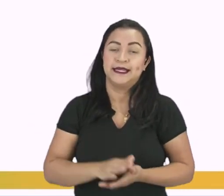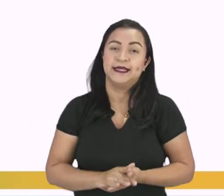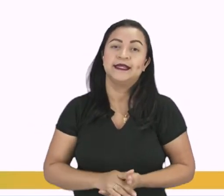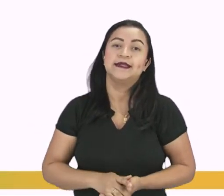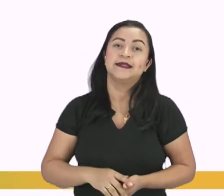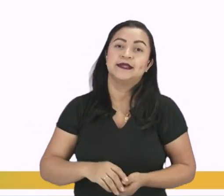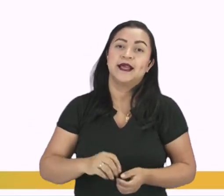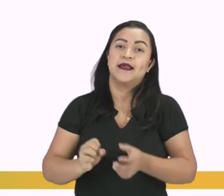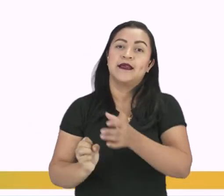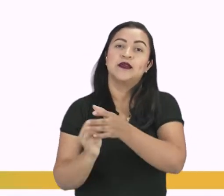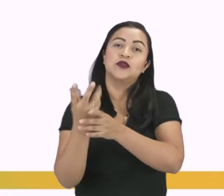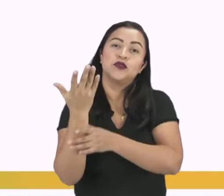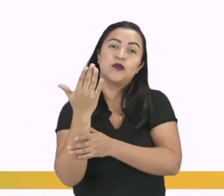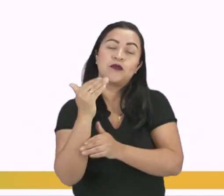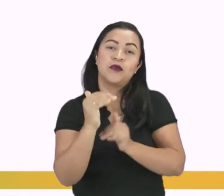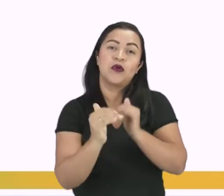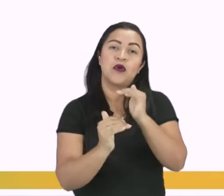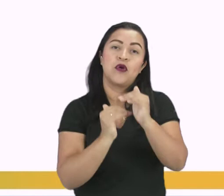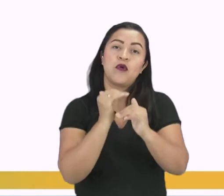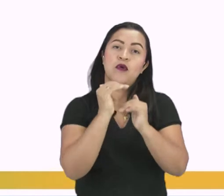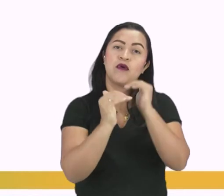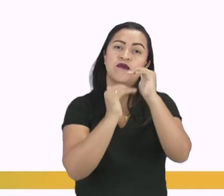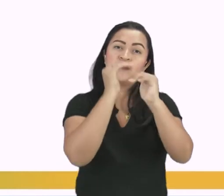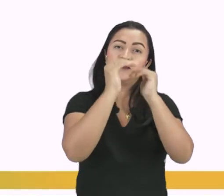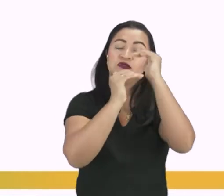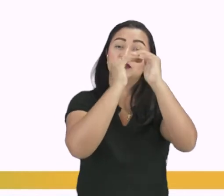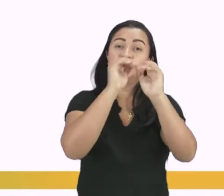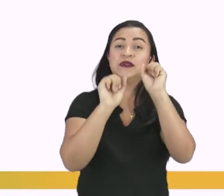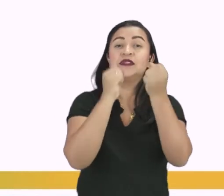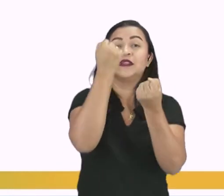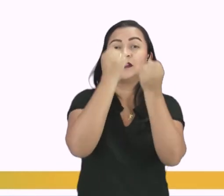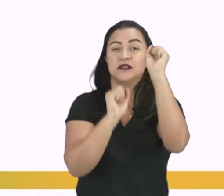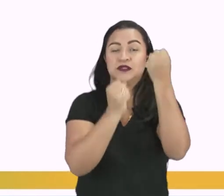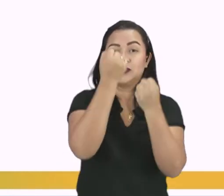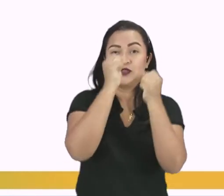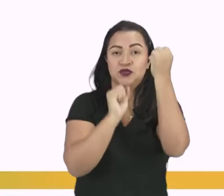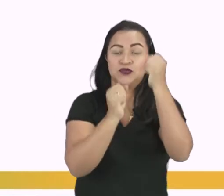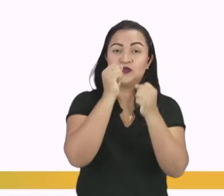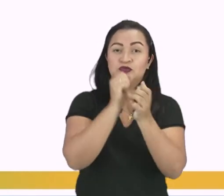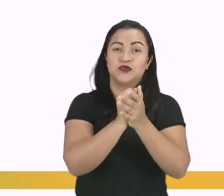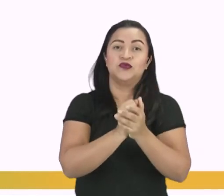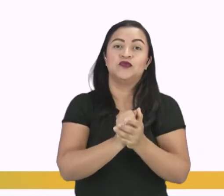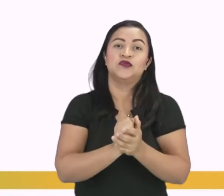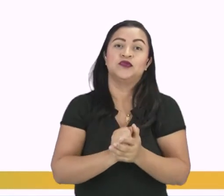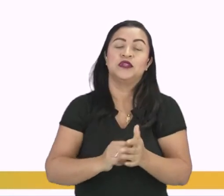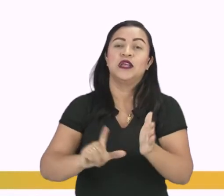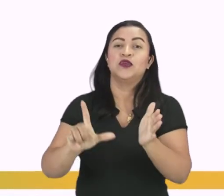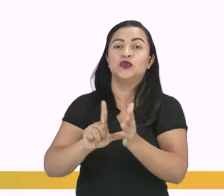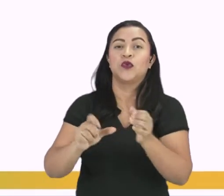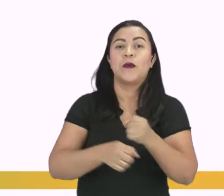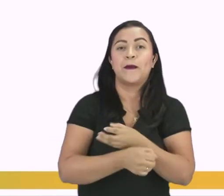de desenvolvimento das indústrias, do comércio e finanças do país.